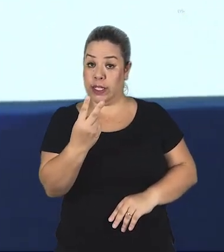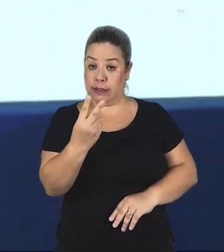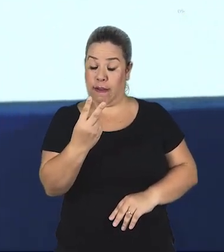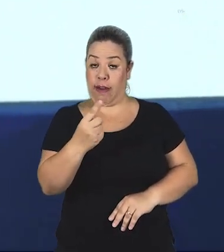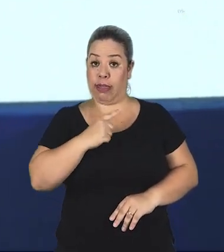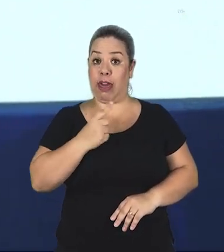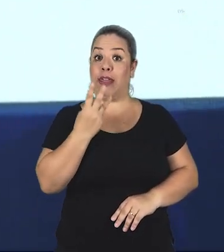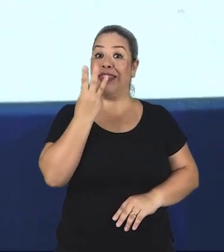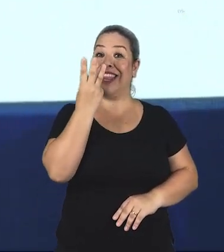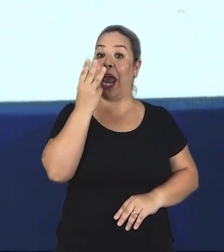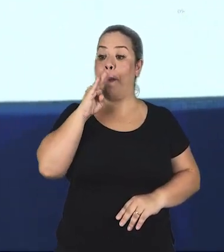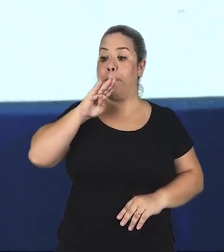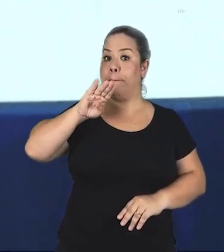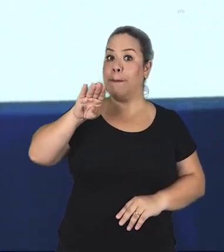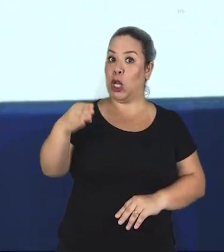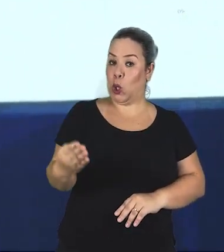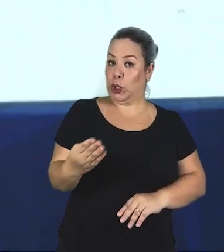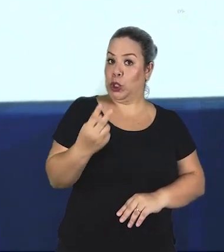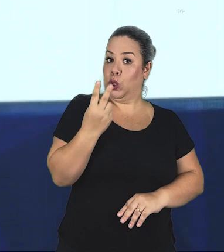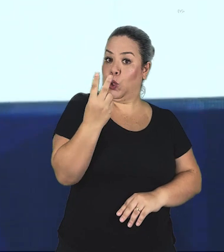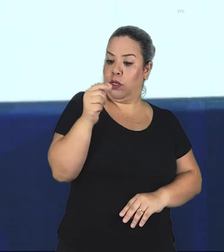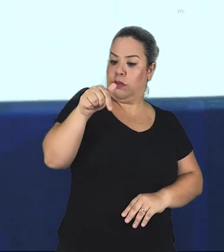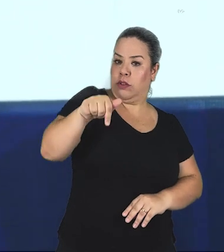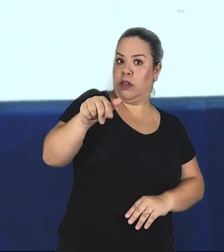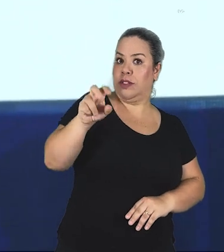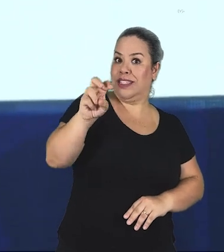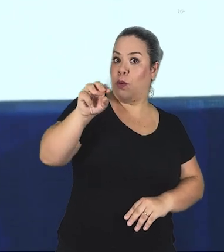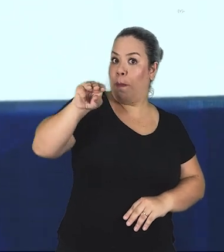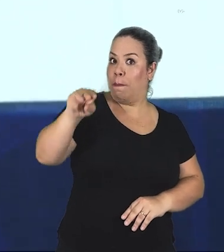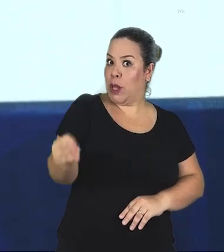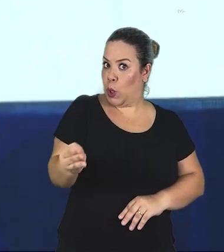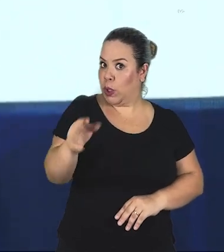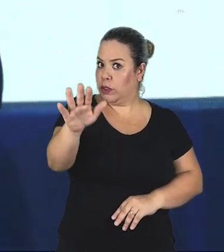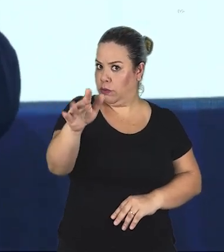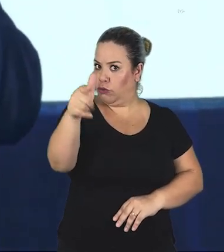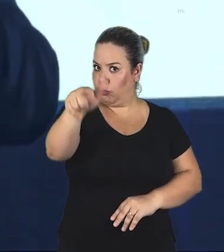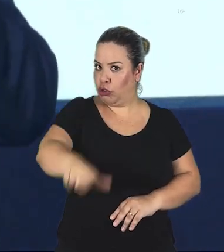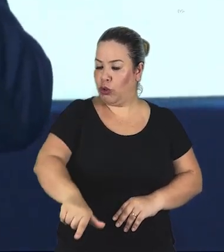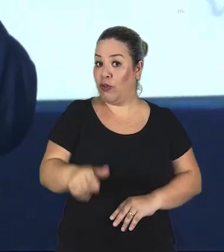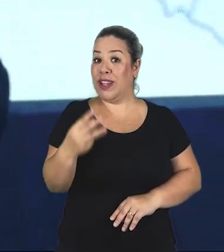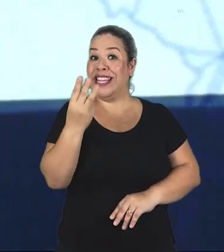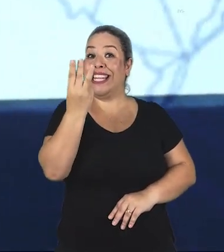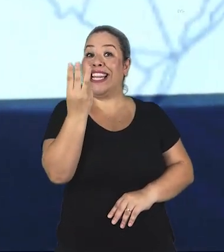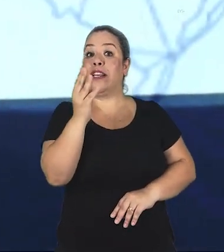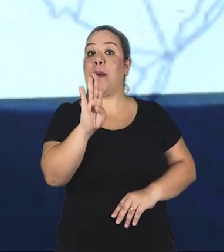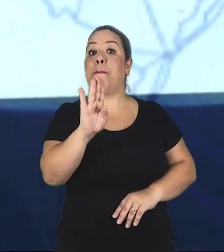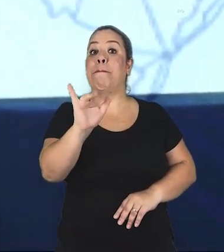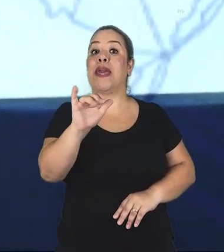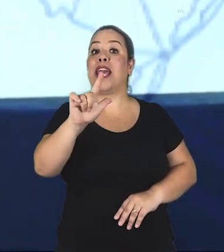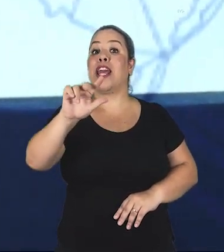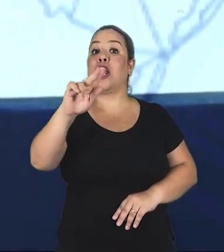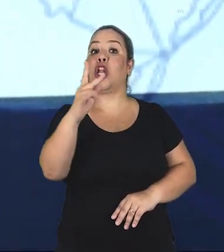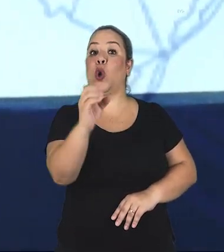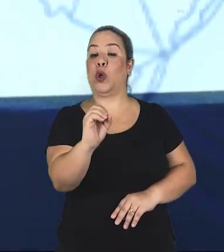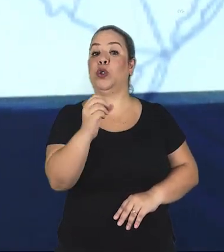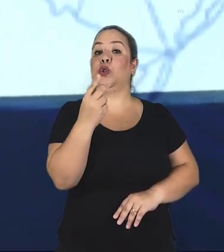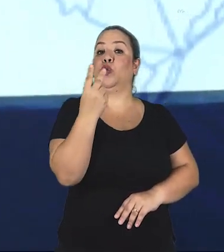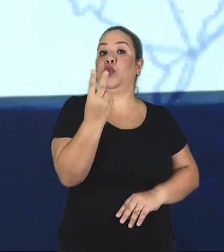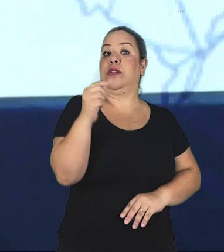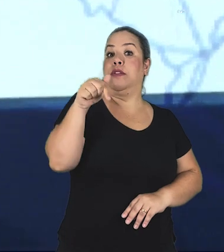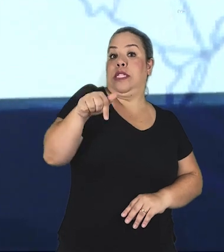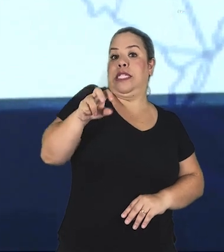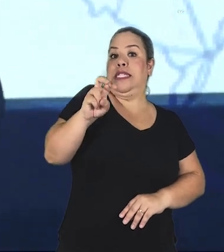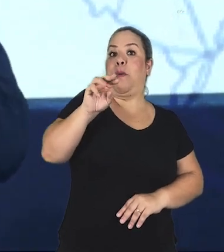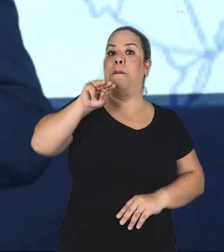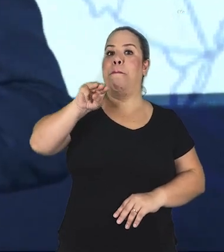Três bilhões, duzentos e setenta e cinco milhões. Vou repetir. Três bilhões, duzentos e setenta e cinco milhões.